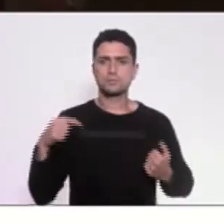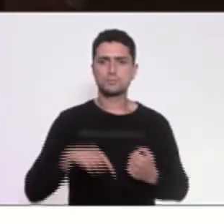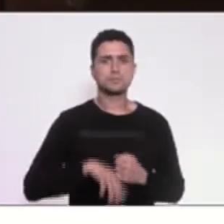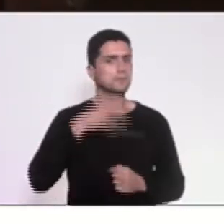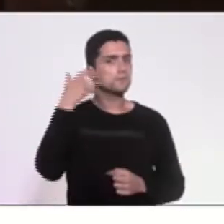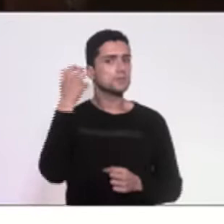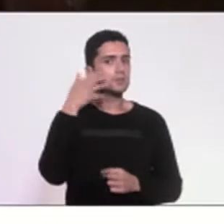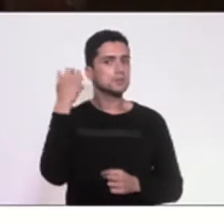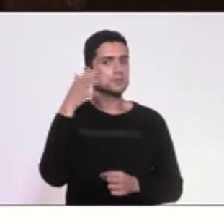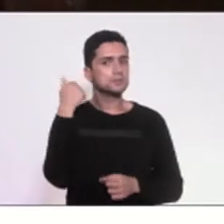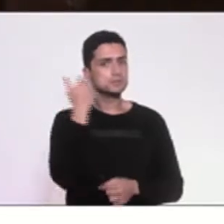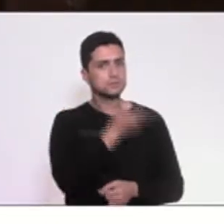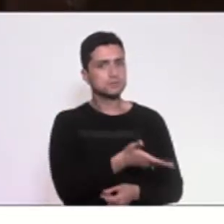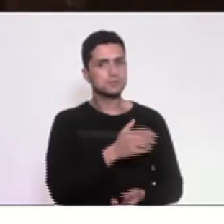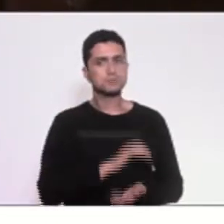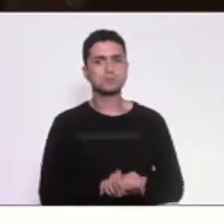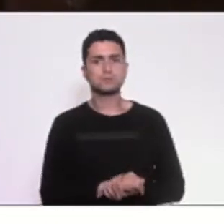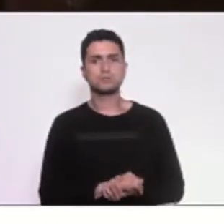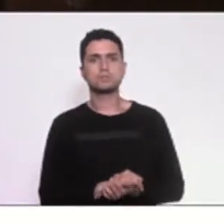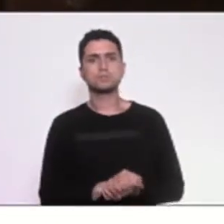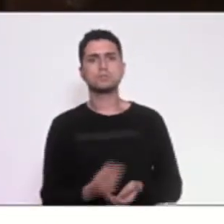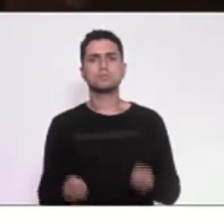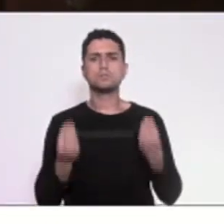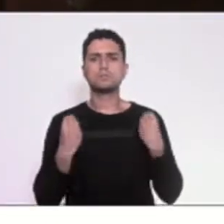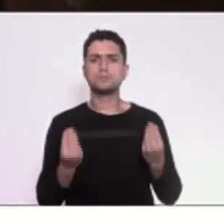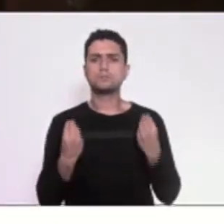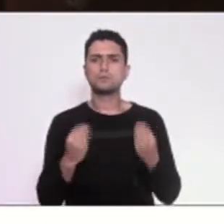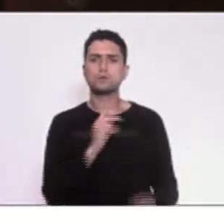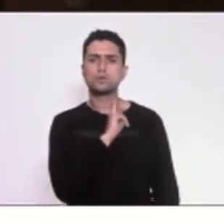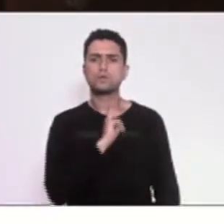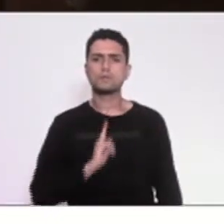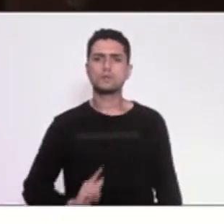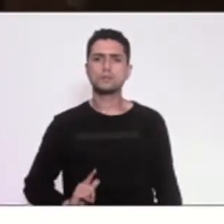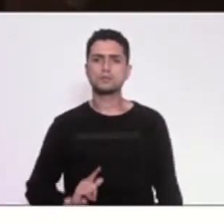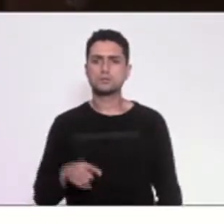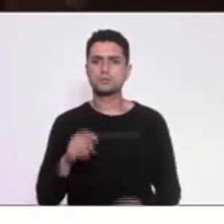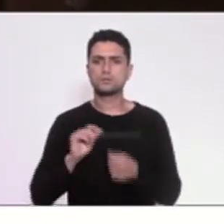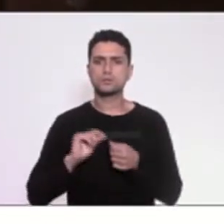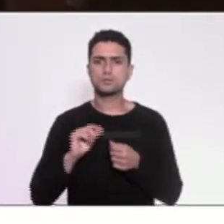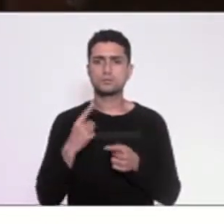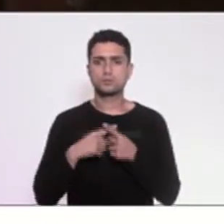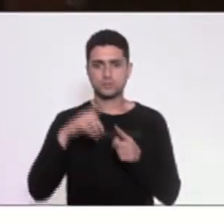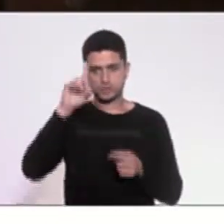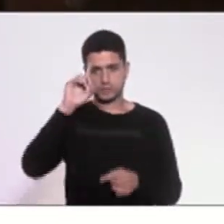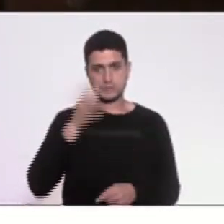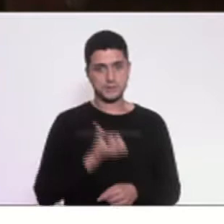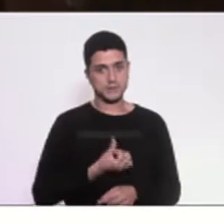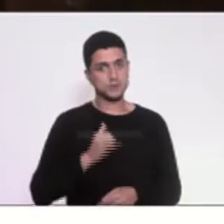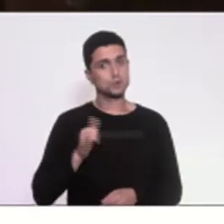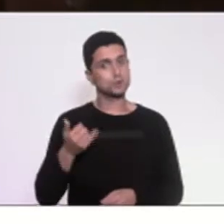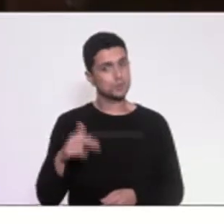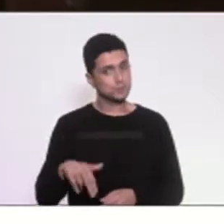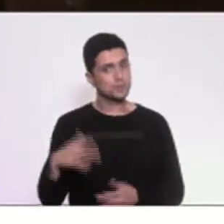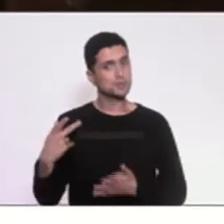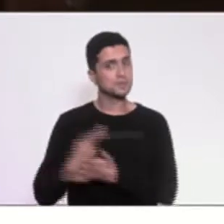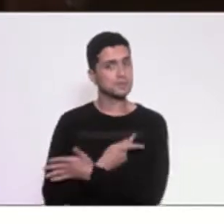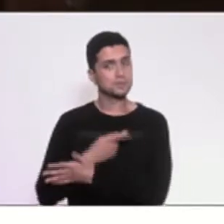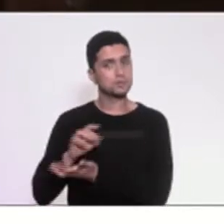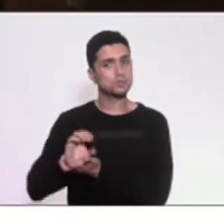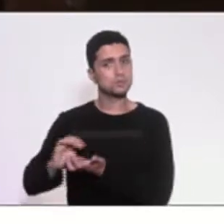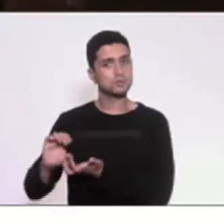Witzel. Será que o governador fez isso porque no dia 6 de junho, quando instalado o Conselho